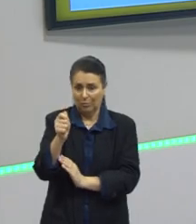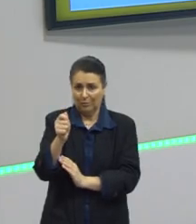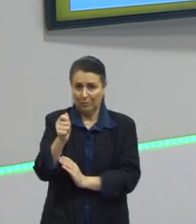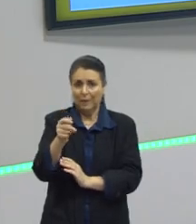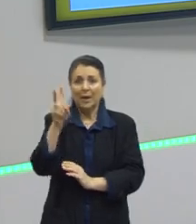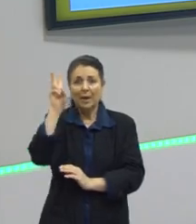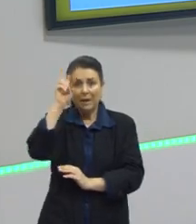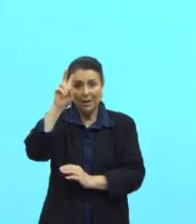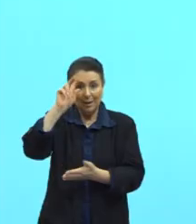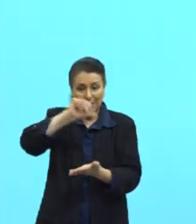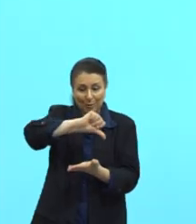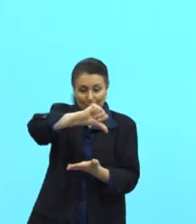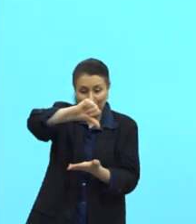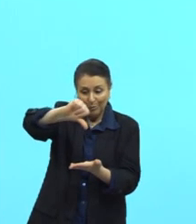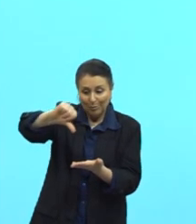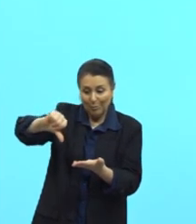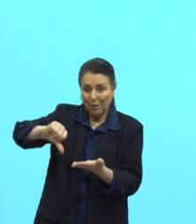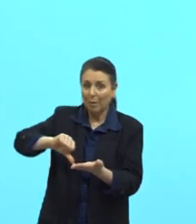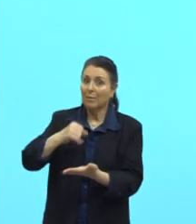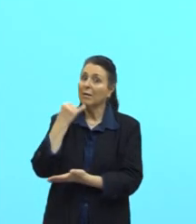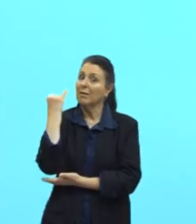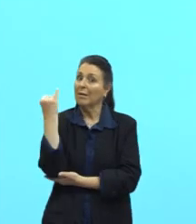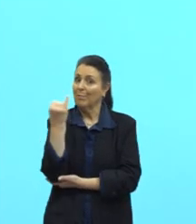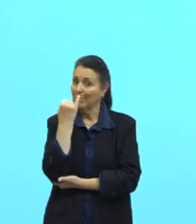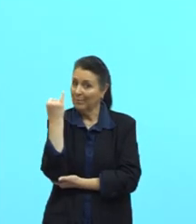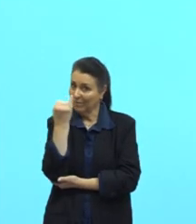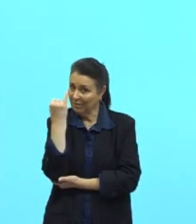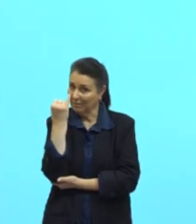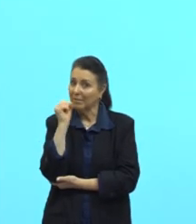lembra desse mapa, esse mapa é importantíssimo